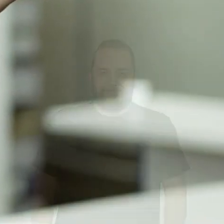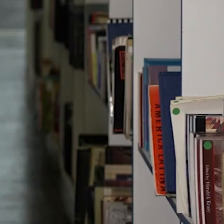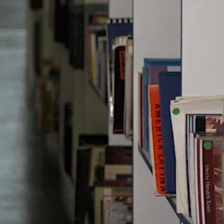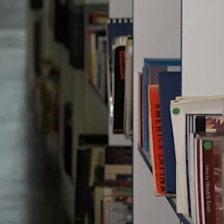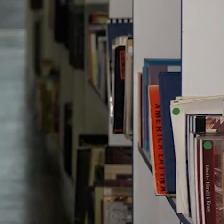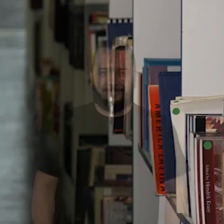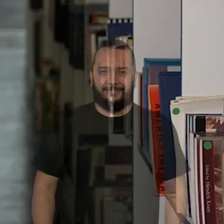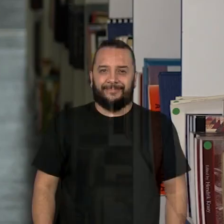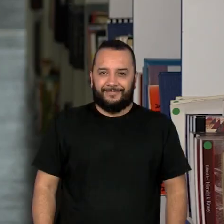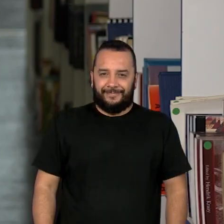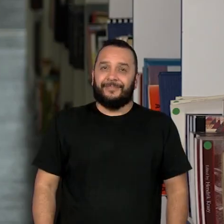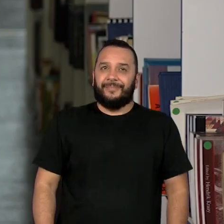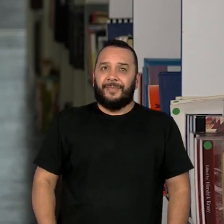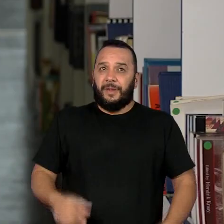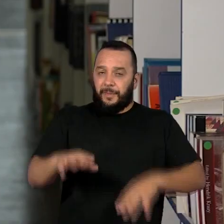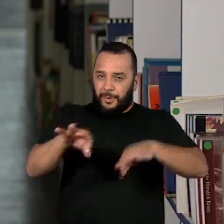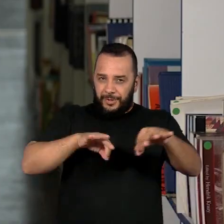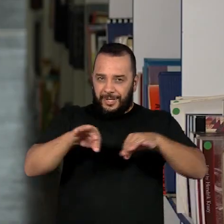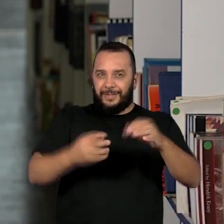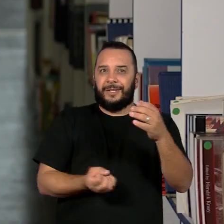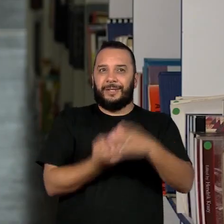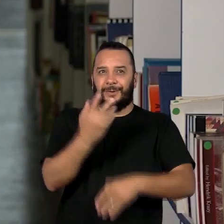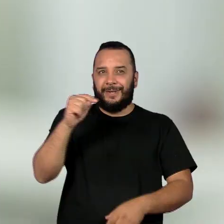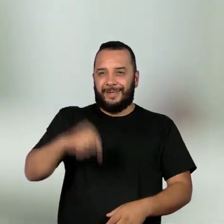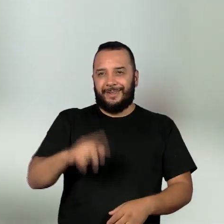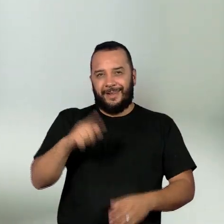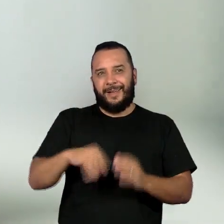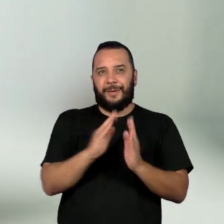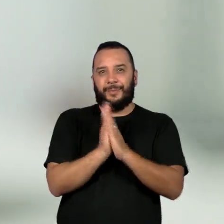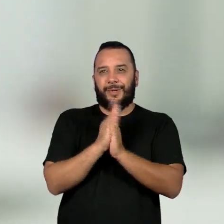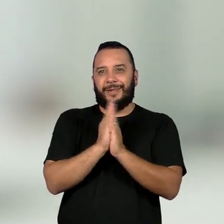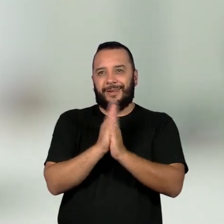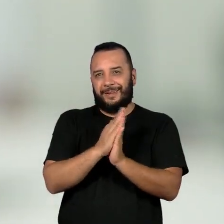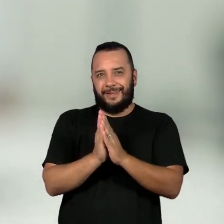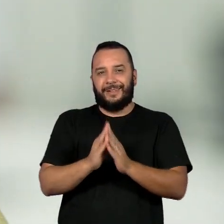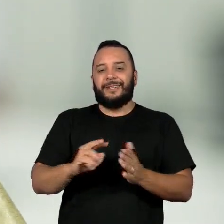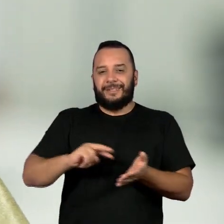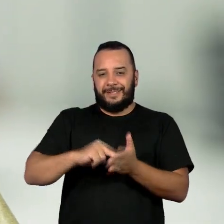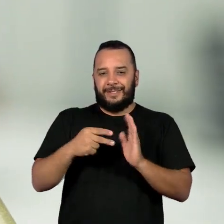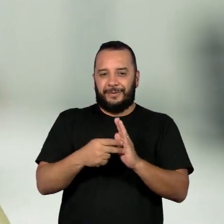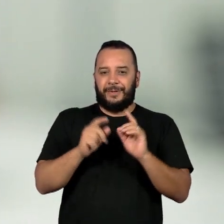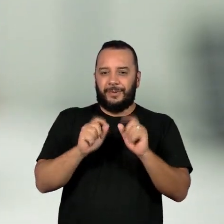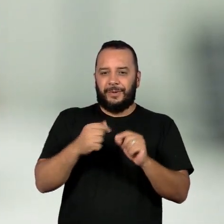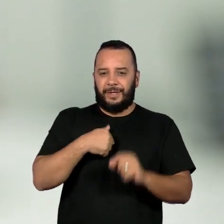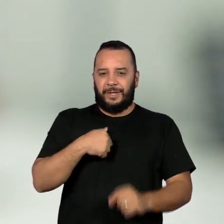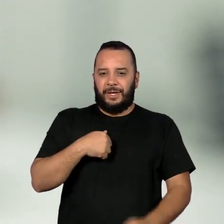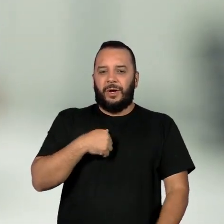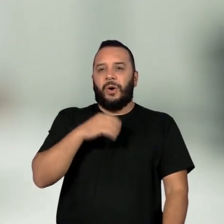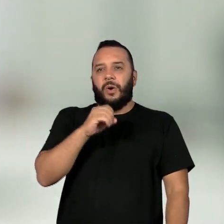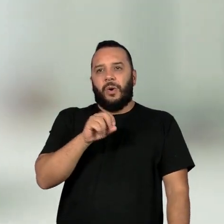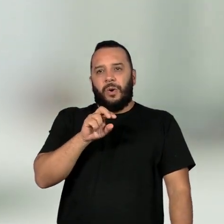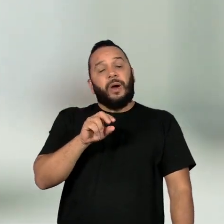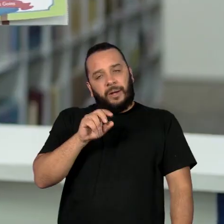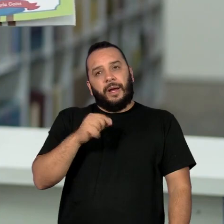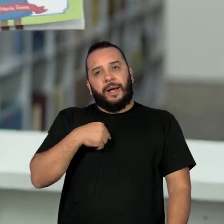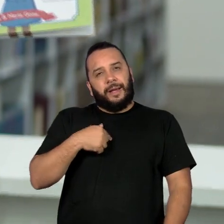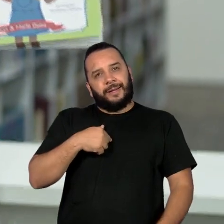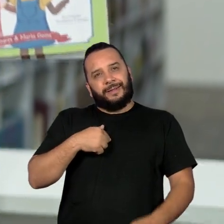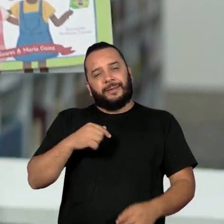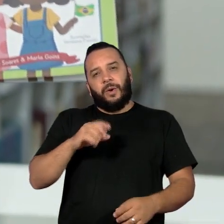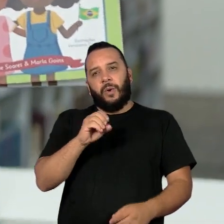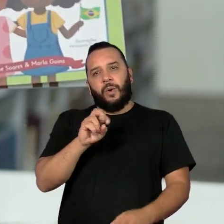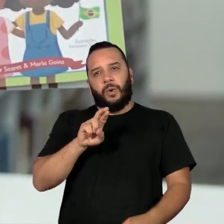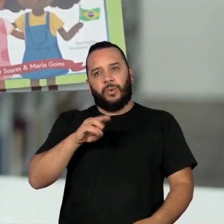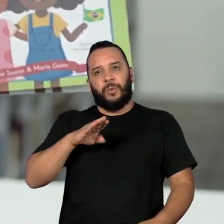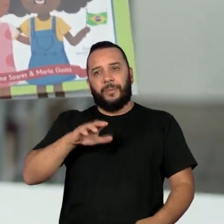O meu projeto nasceu aqui, que foi a boneca. E ela significa orubá e encontro precioso, que traz felicidade e harmonia. E aí